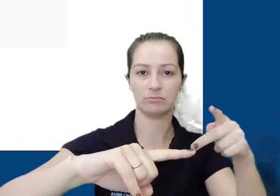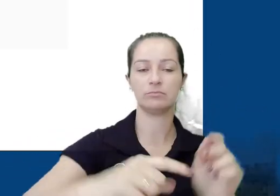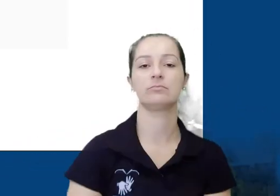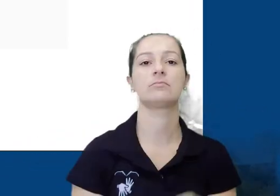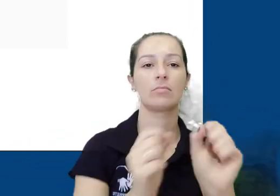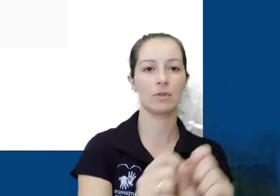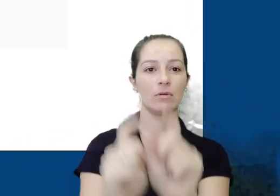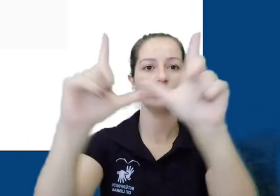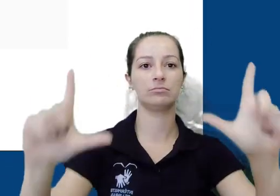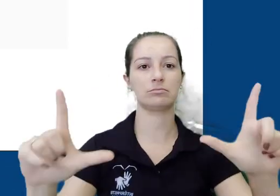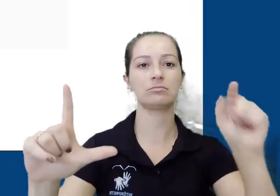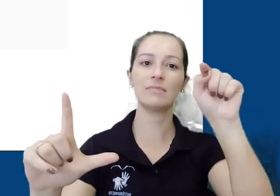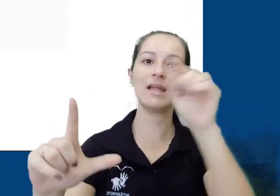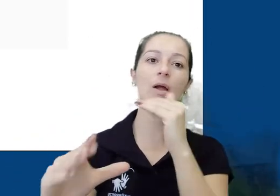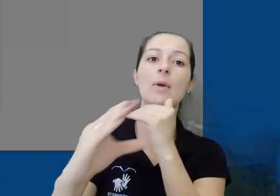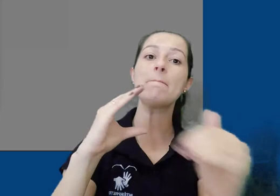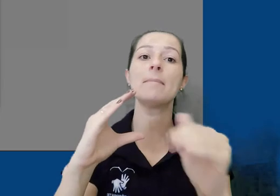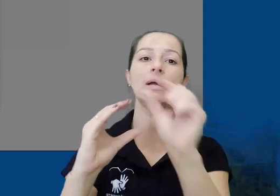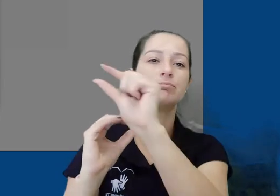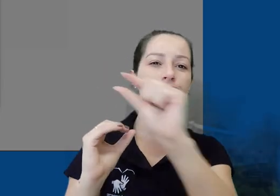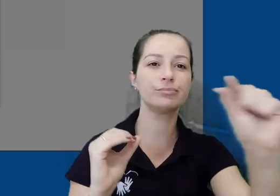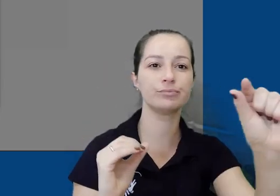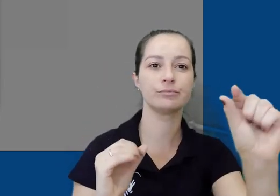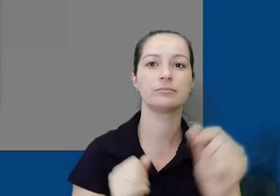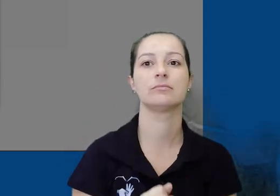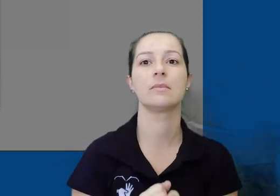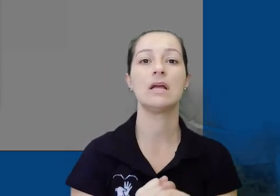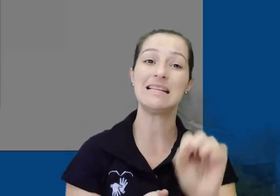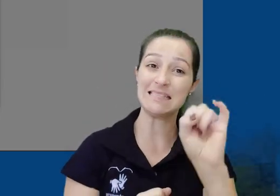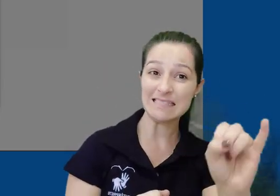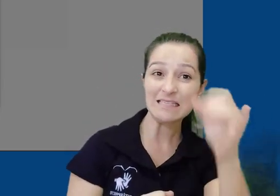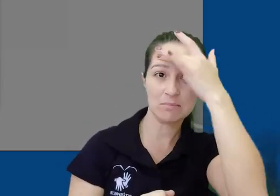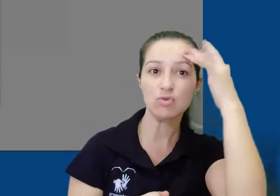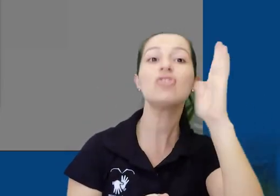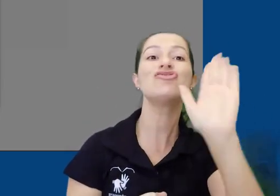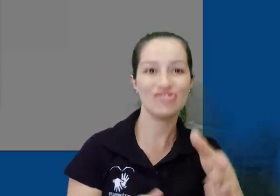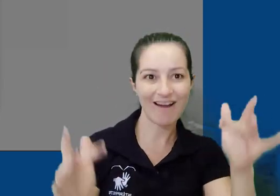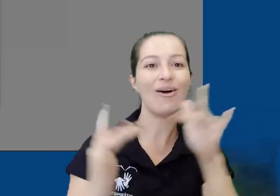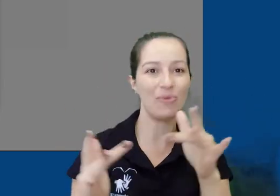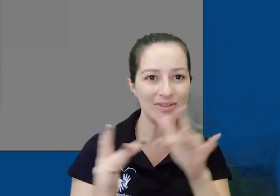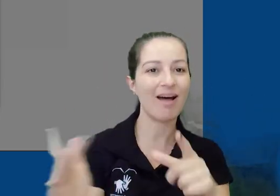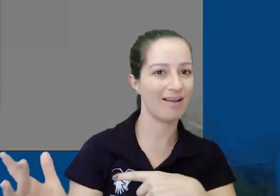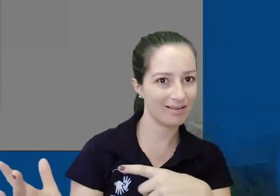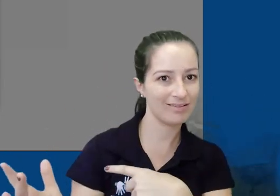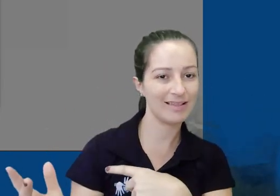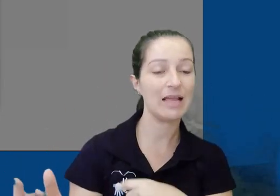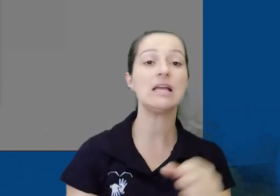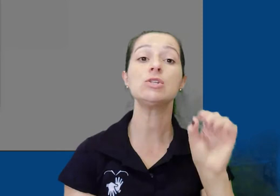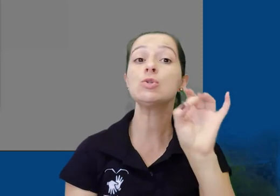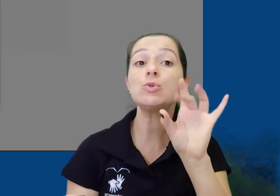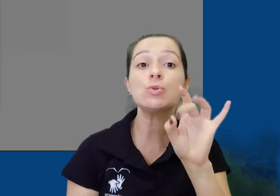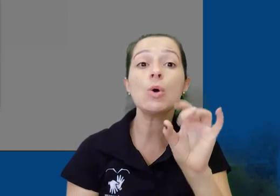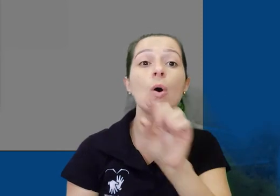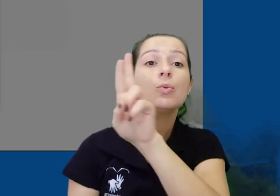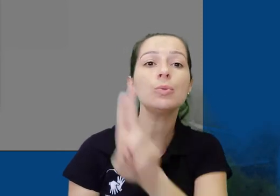mais ao lado. Uma janela abrirá na qual você deve digitar o e-mail da pessoa que quer convidar. Se a pessoa que você estiver convidando for um contato recente